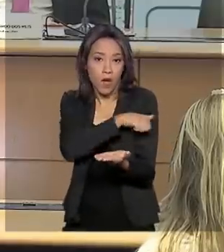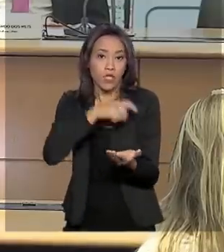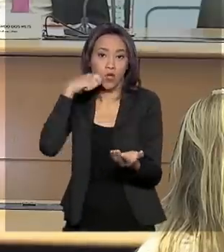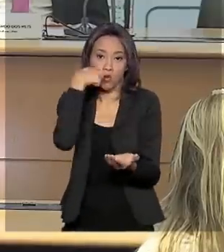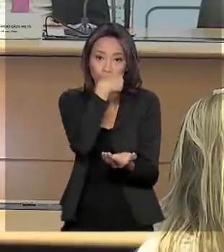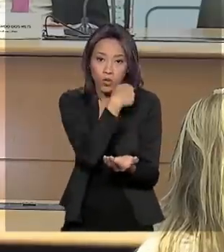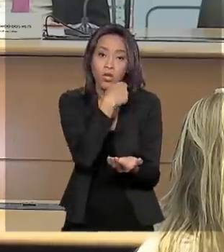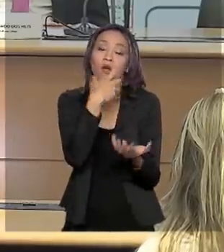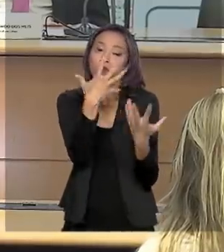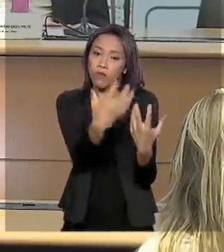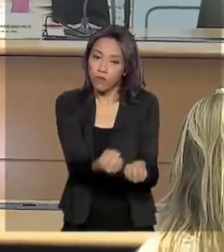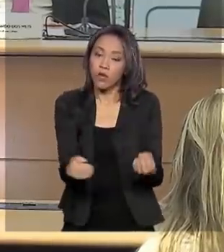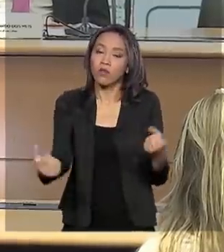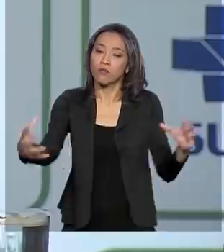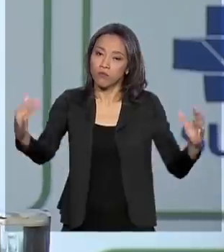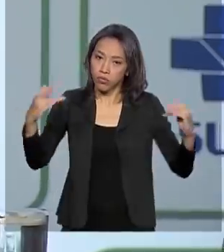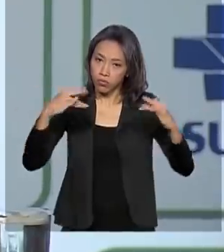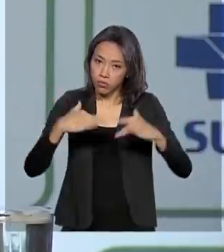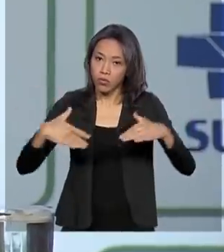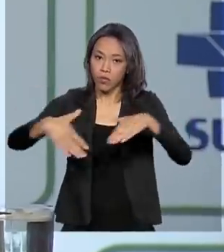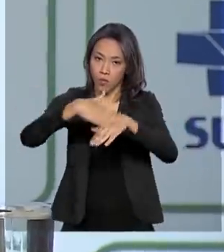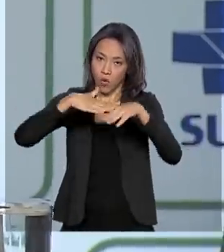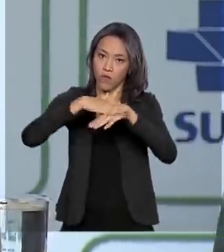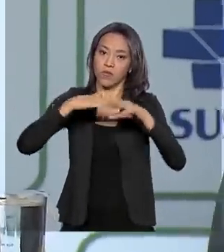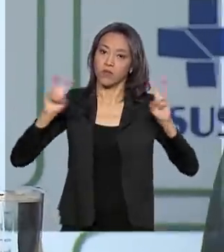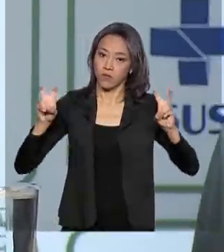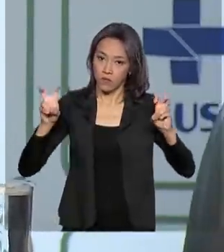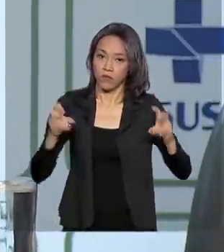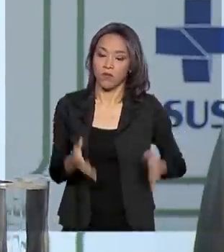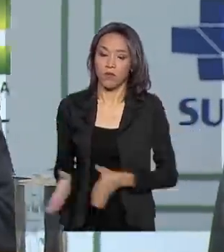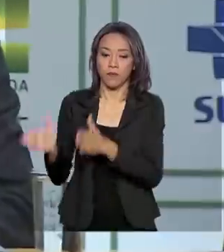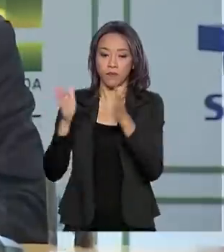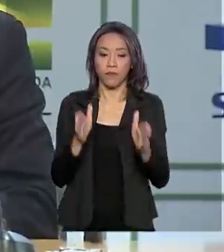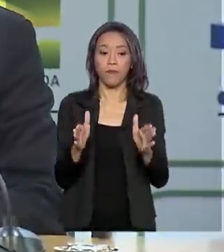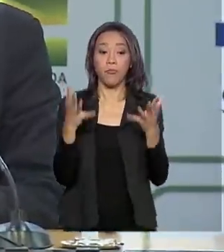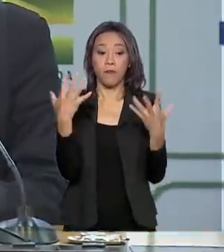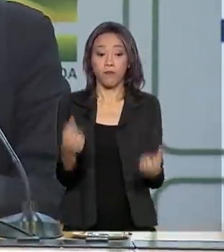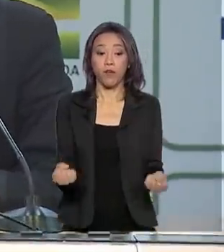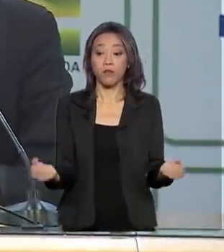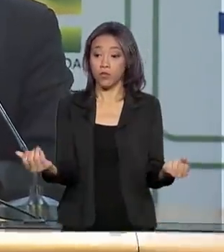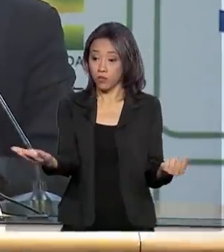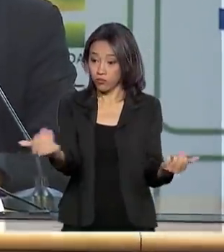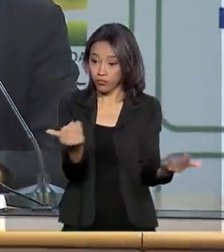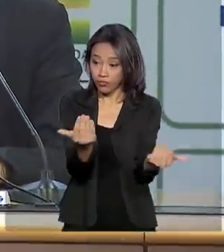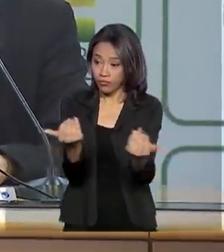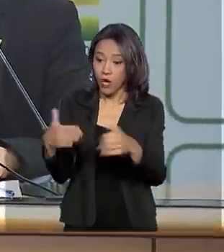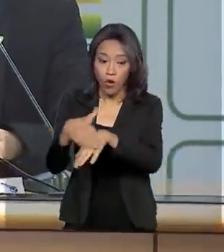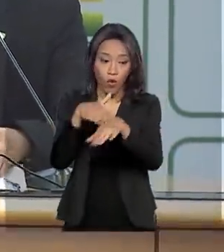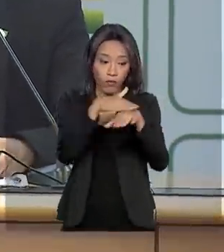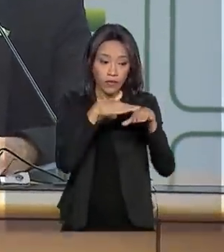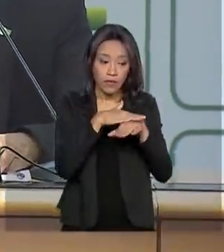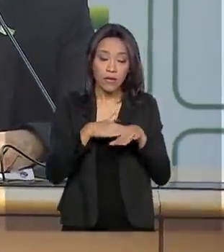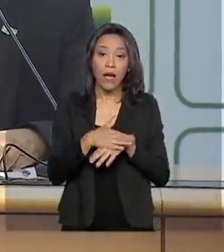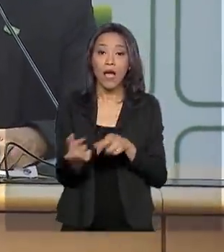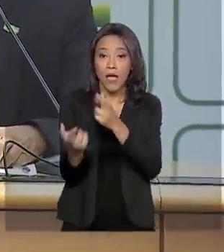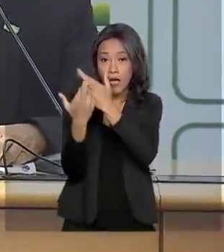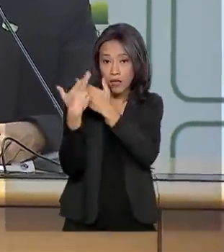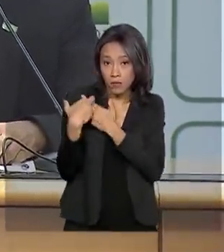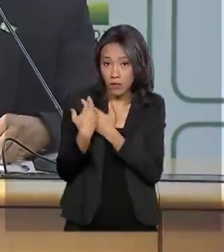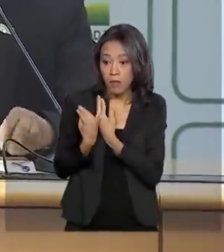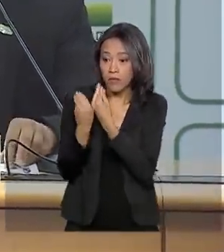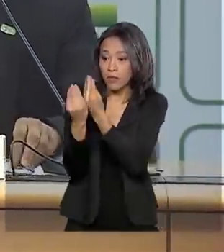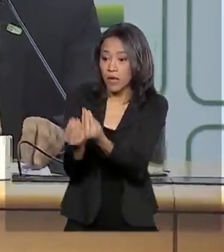reunir para tratarem do assunto. Nós vamos reunir todos, dar o papel de cada um, colocar todos para